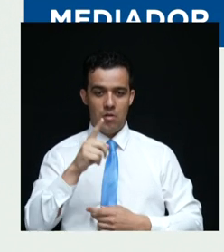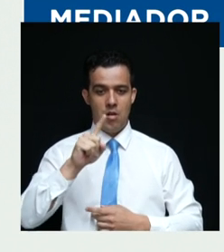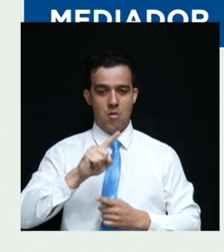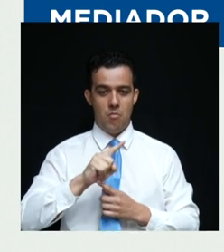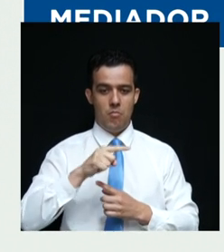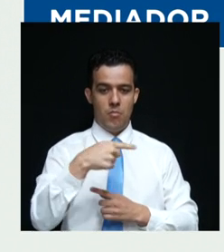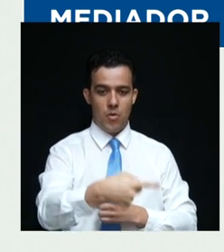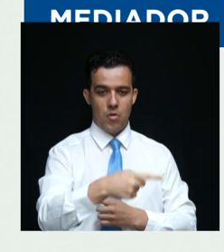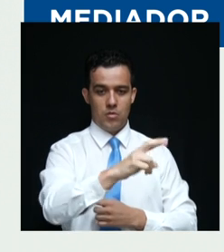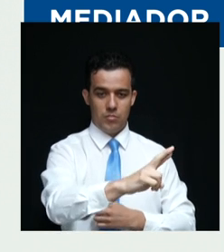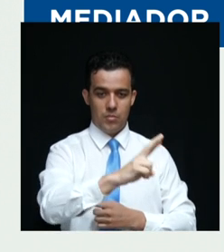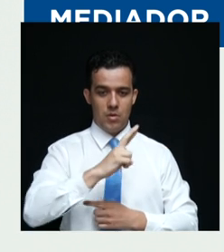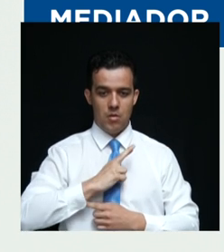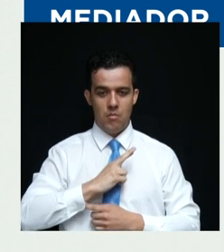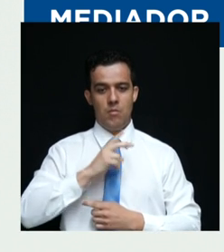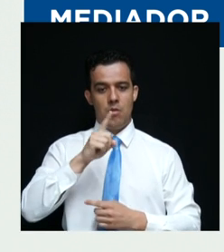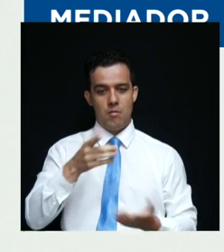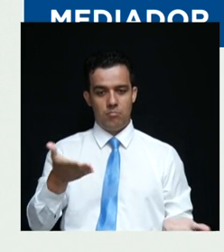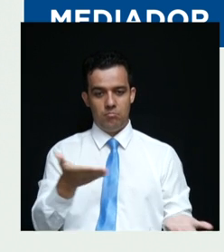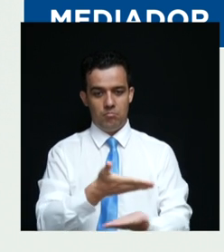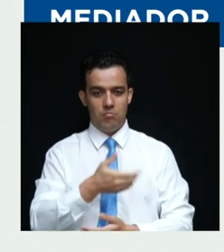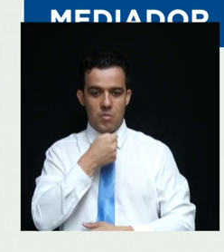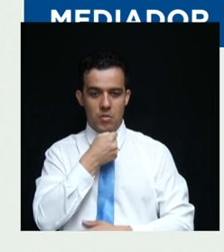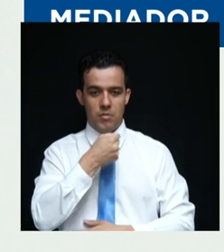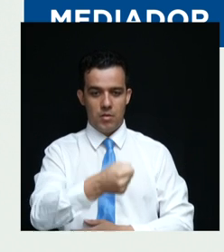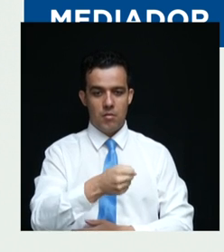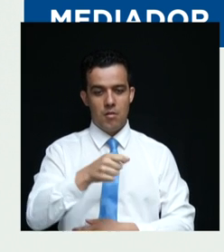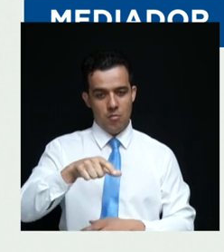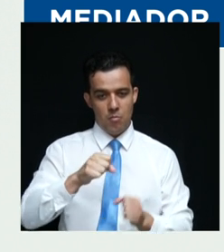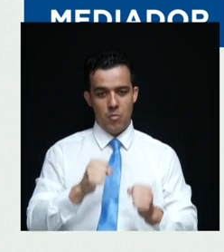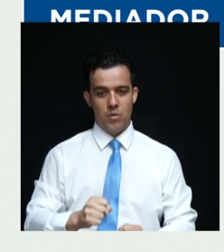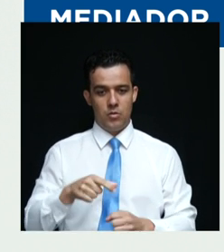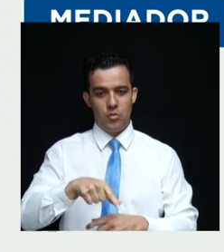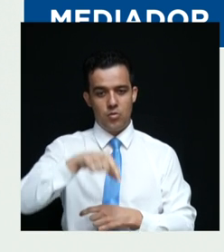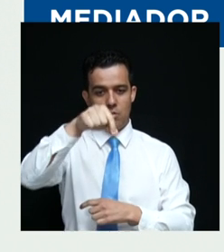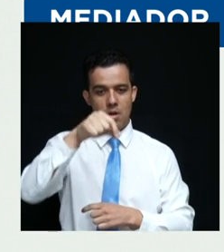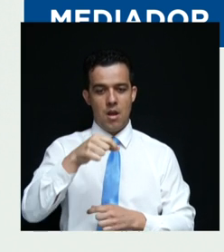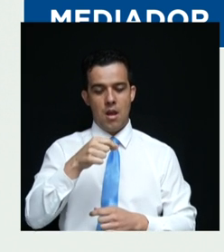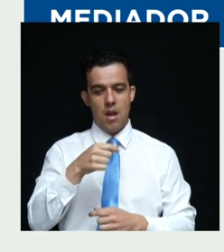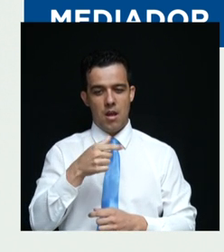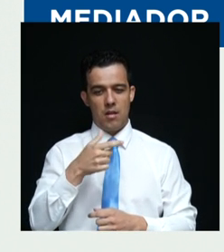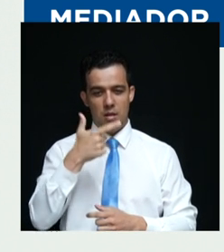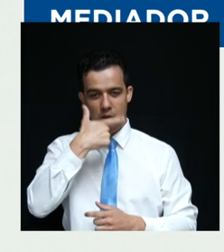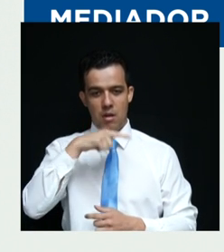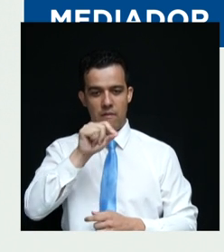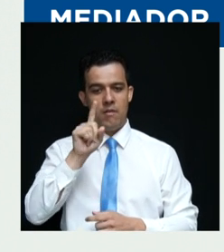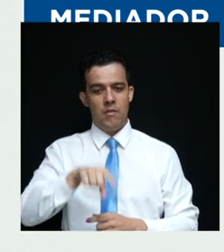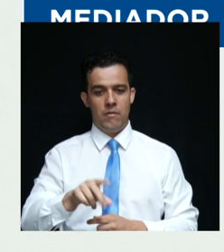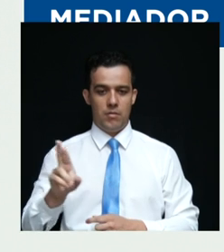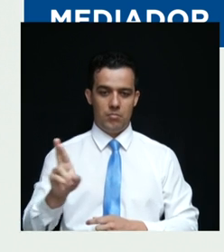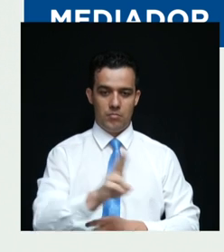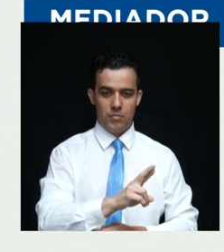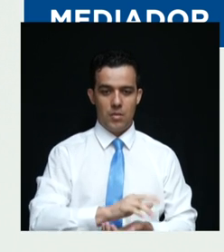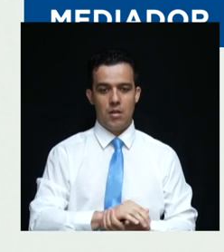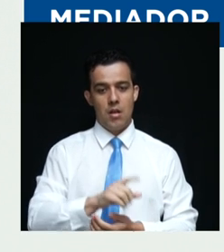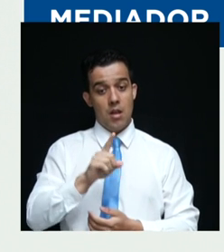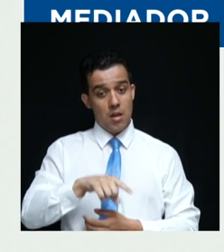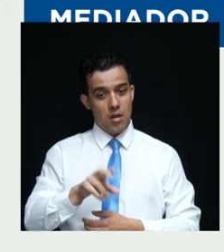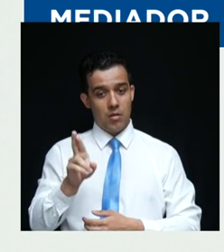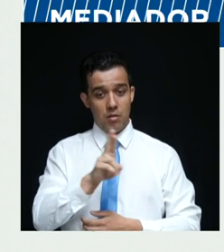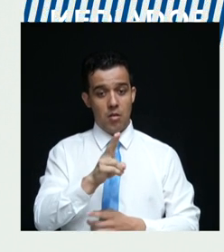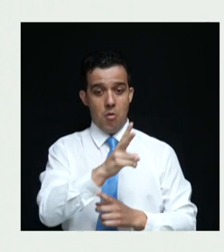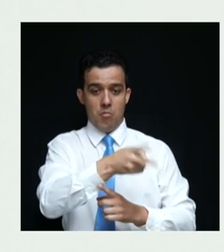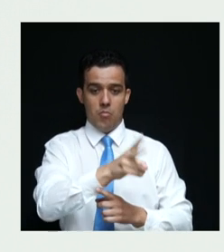pergunta do mediador e pode escolher quem vai comentar. O candidato que já comentou na rodada não pode ser